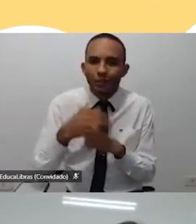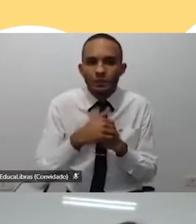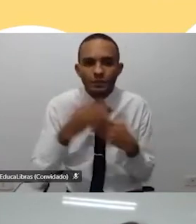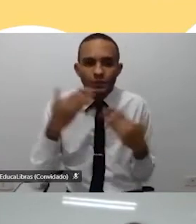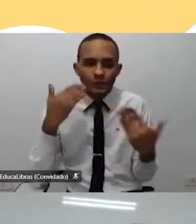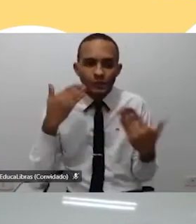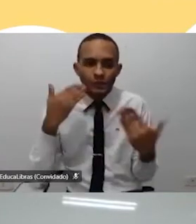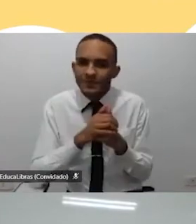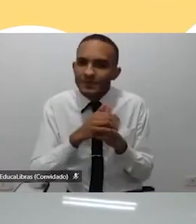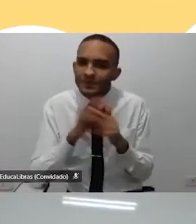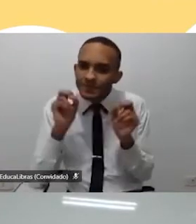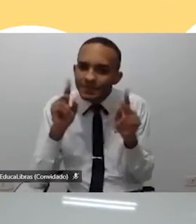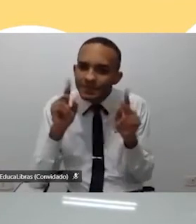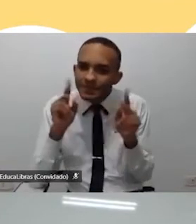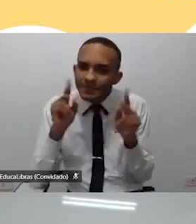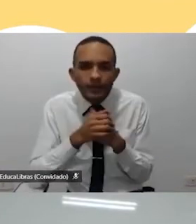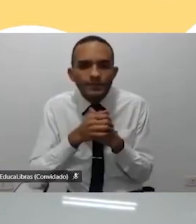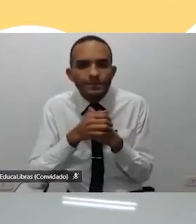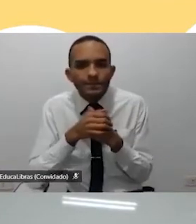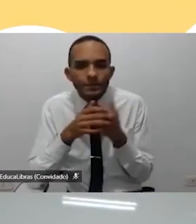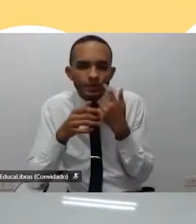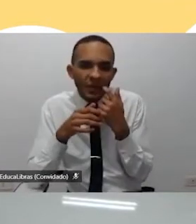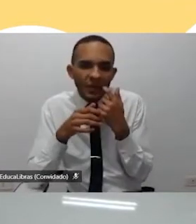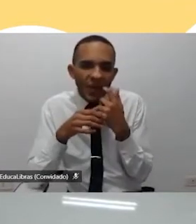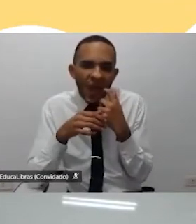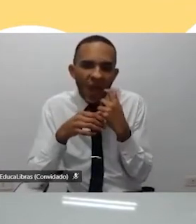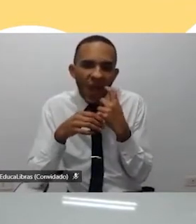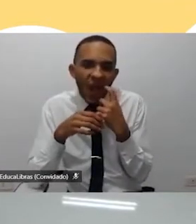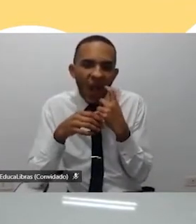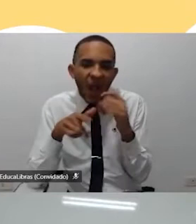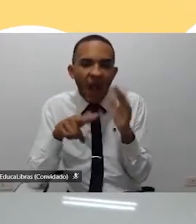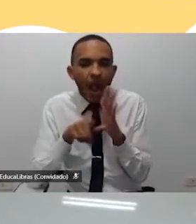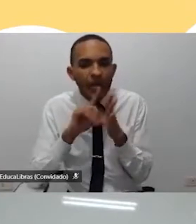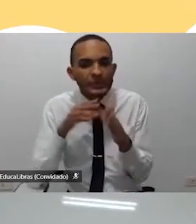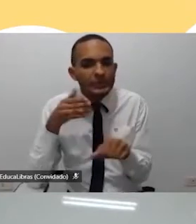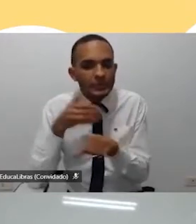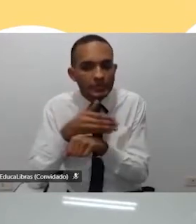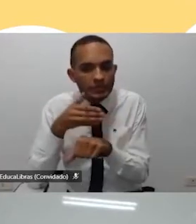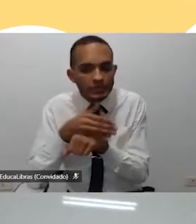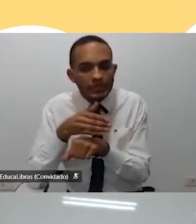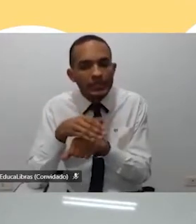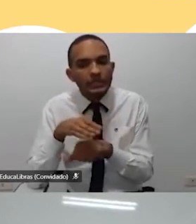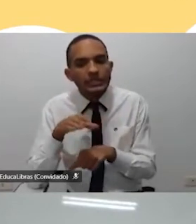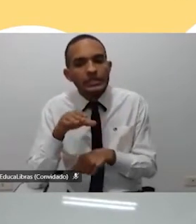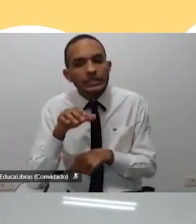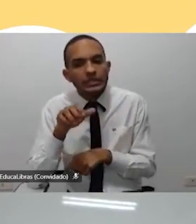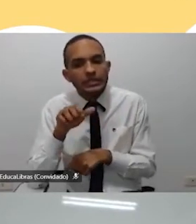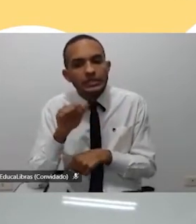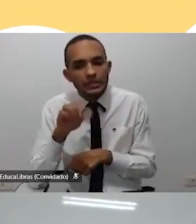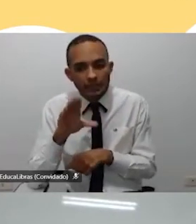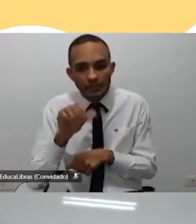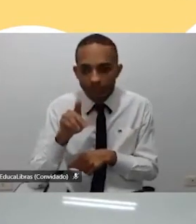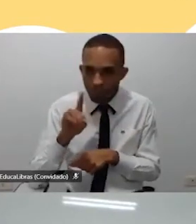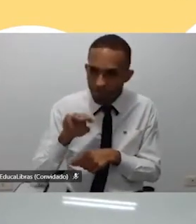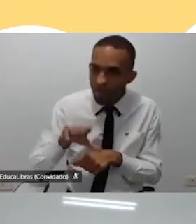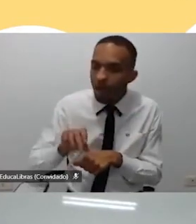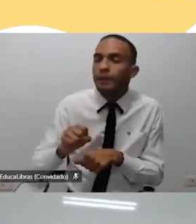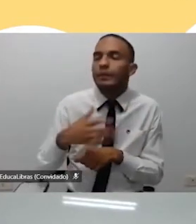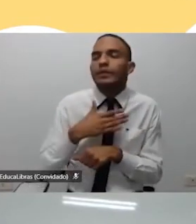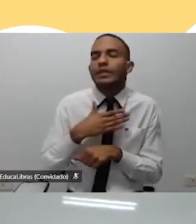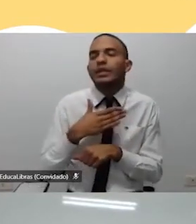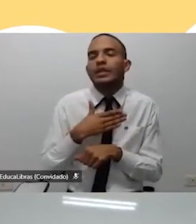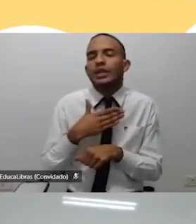Que isso, eu, antes de entrar na academia educar, eu era um menino assim, na escola eu